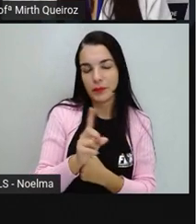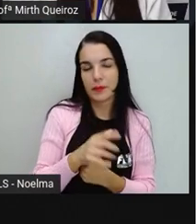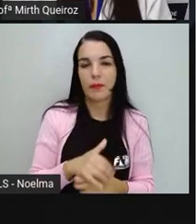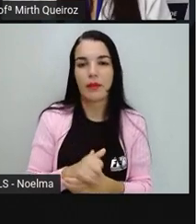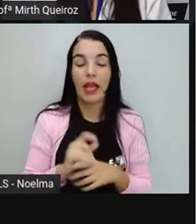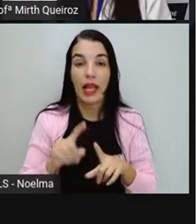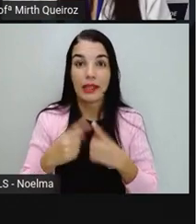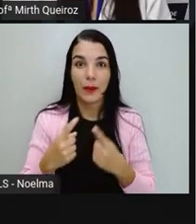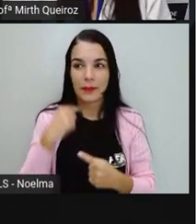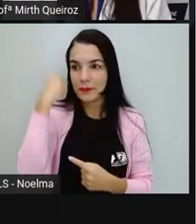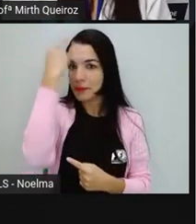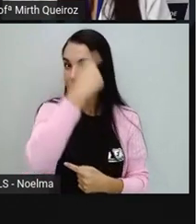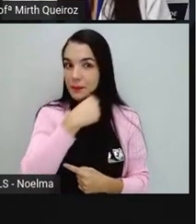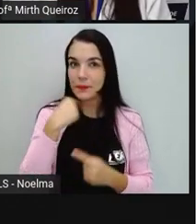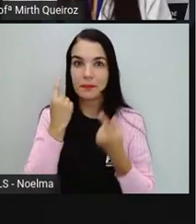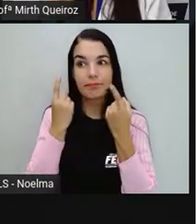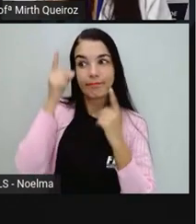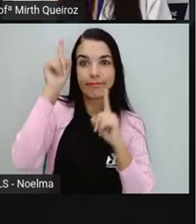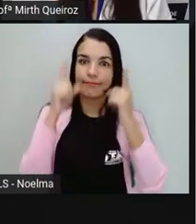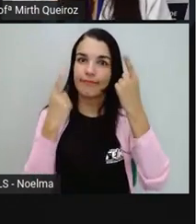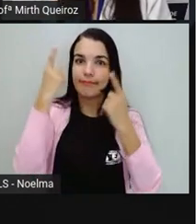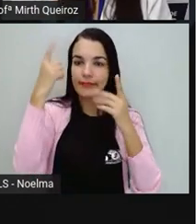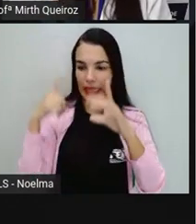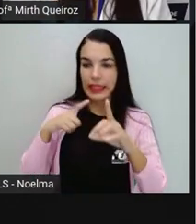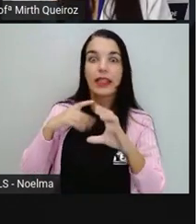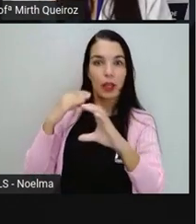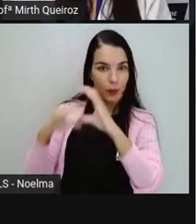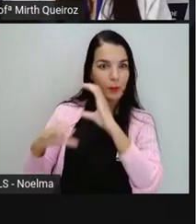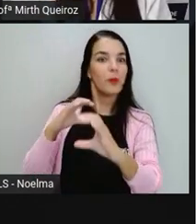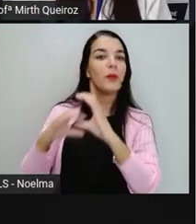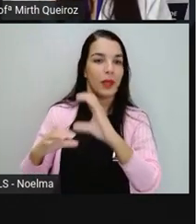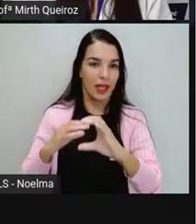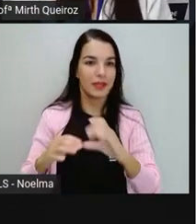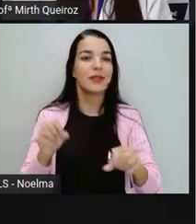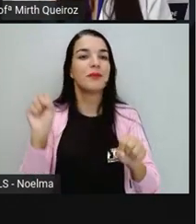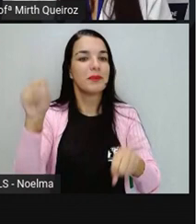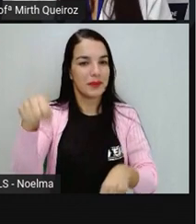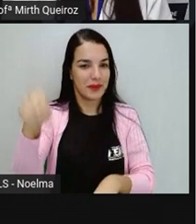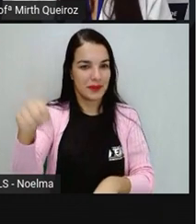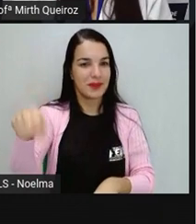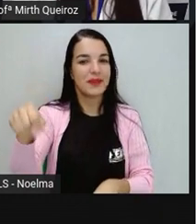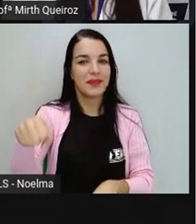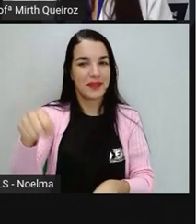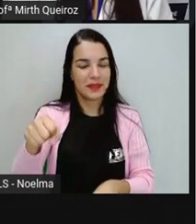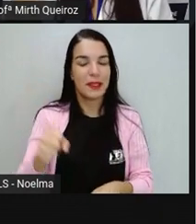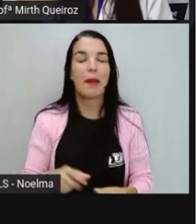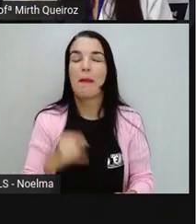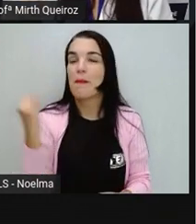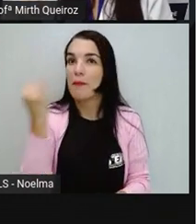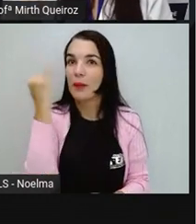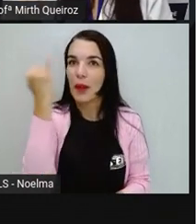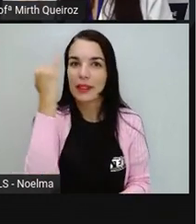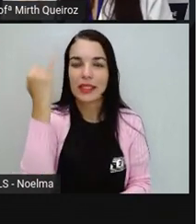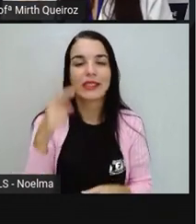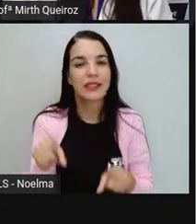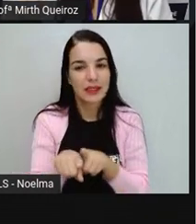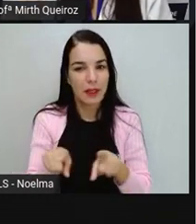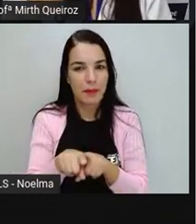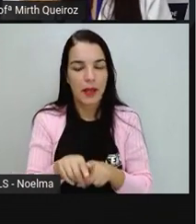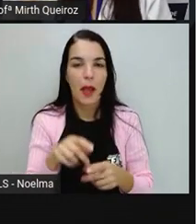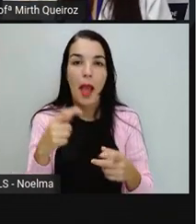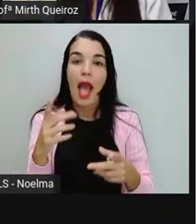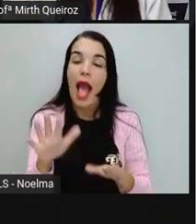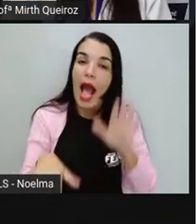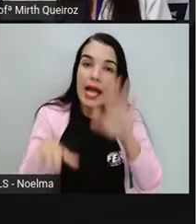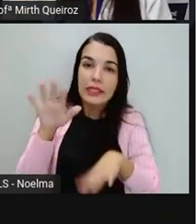faciais, às vezes, elas se comunicam mais do que a nossa própria fala, né? O nosso silêncio, muitas vezes,